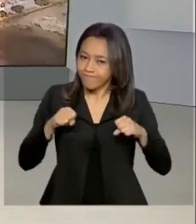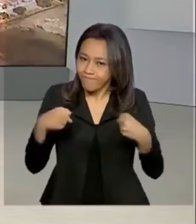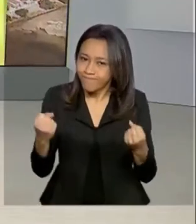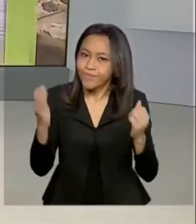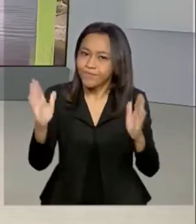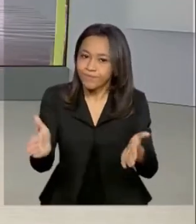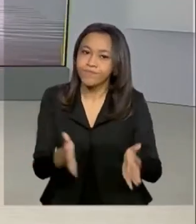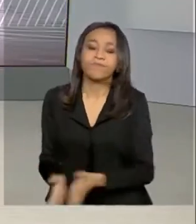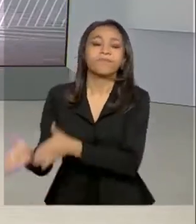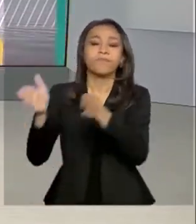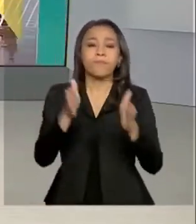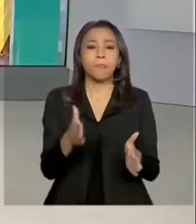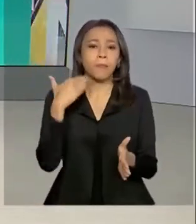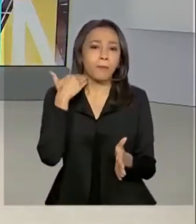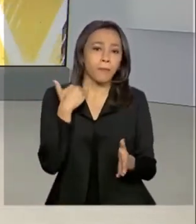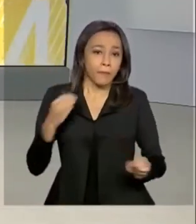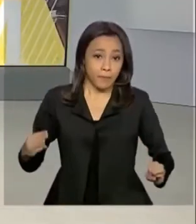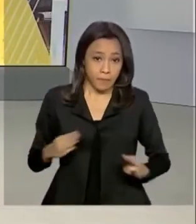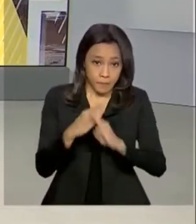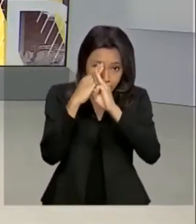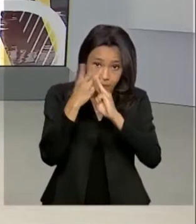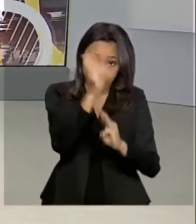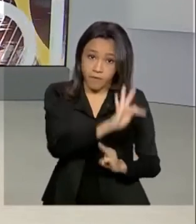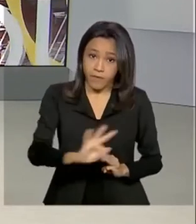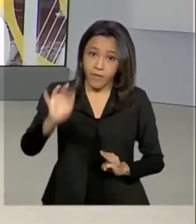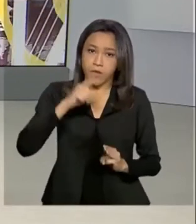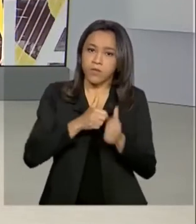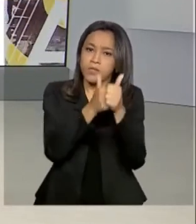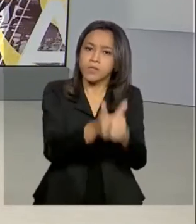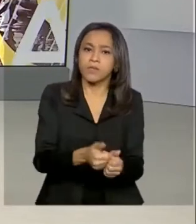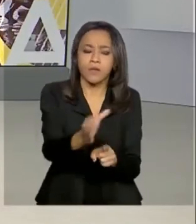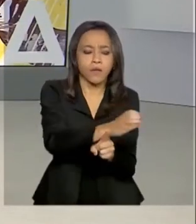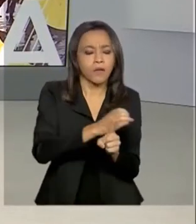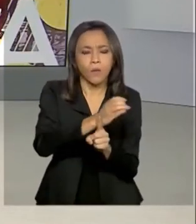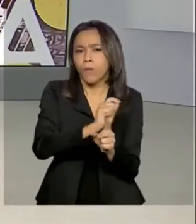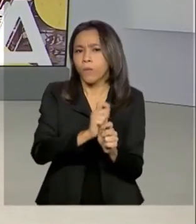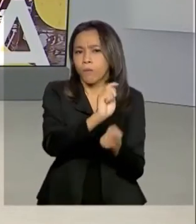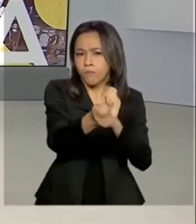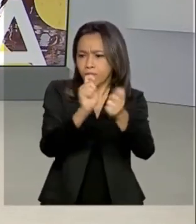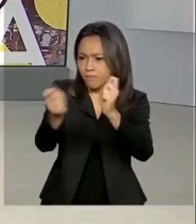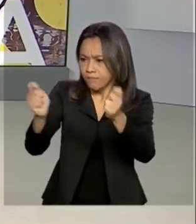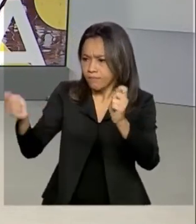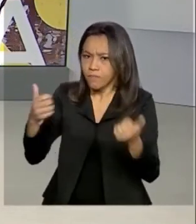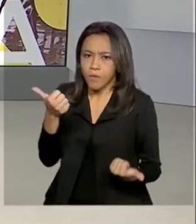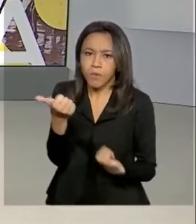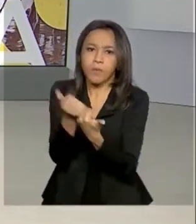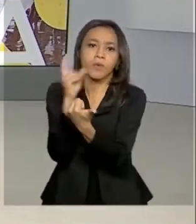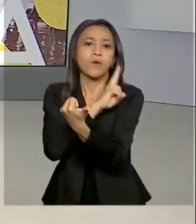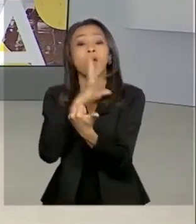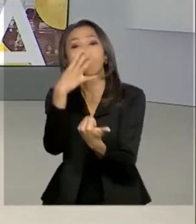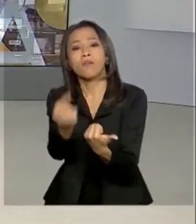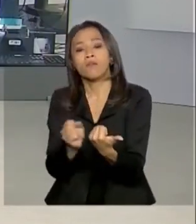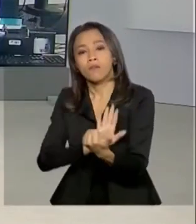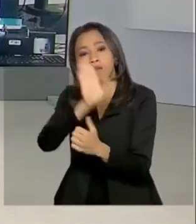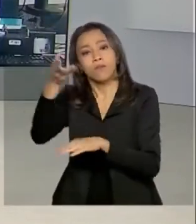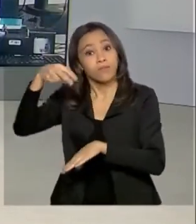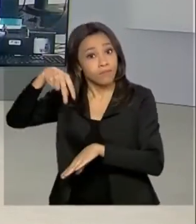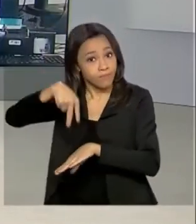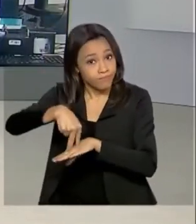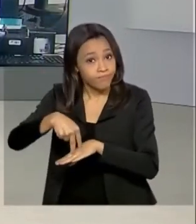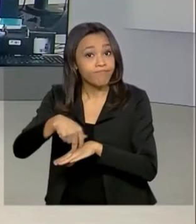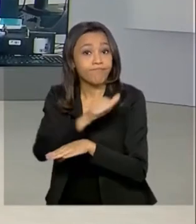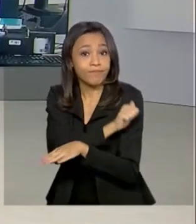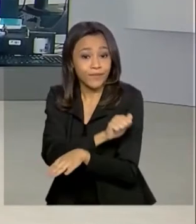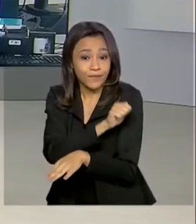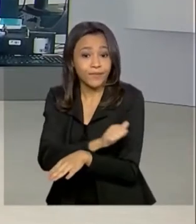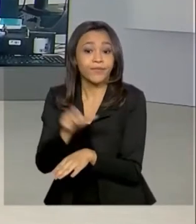A Caixa Econômica Federal segue com o calendário de pagamentos do auxílio emergencial. Nós vamos agora ao Rio de Janeiro, que a repórter